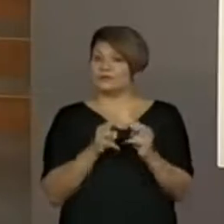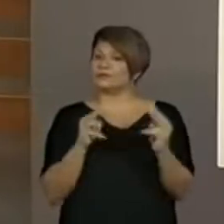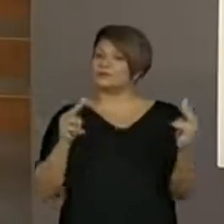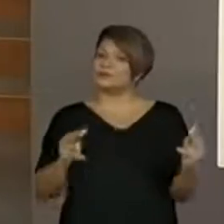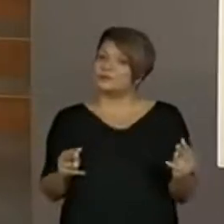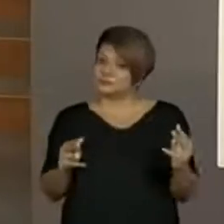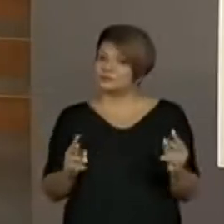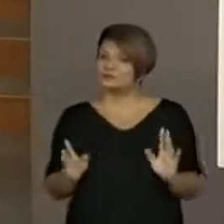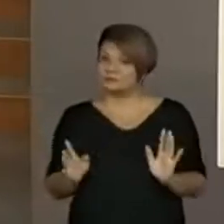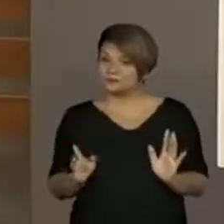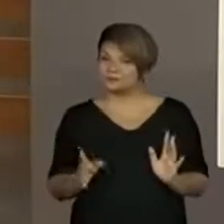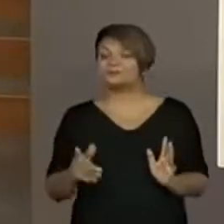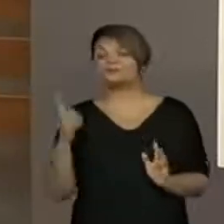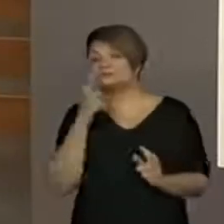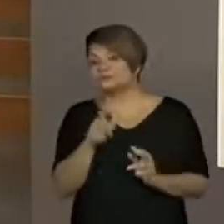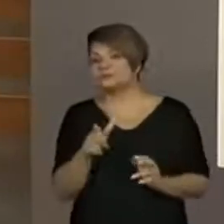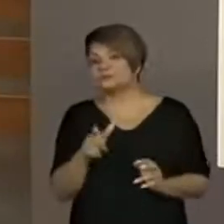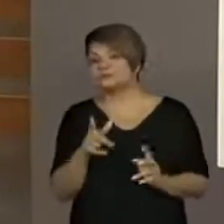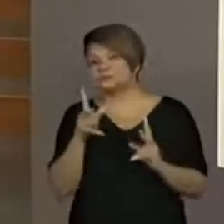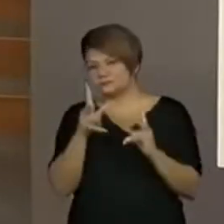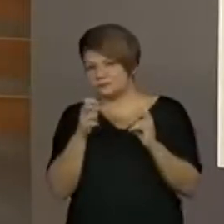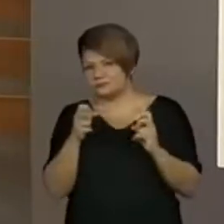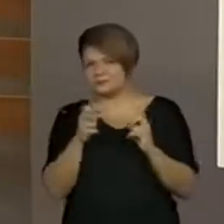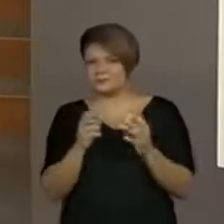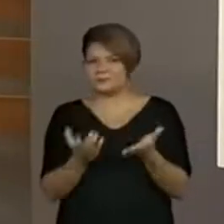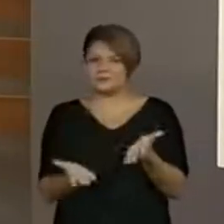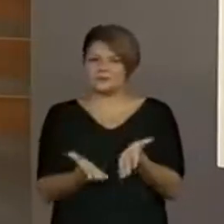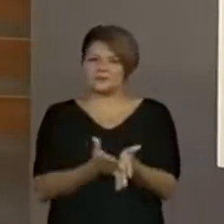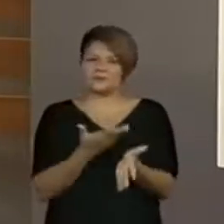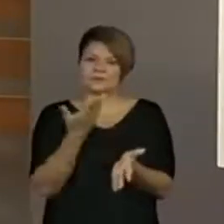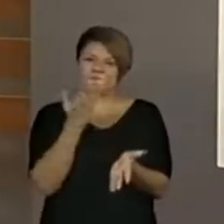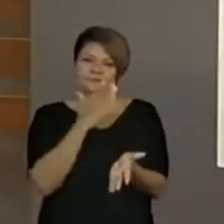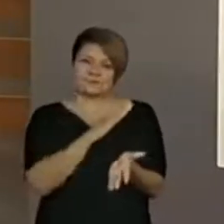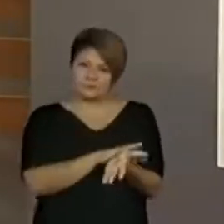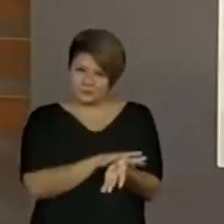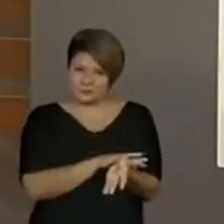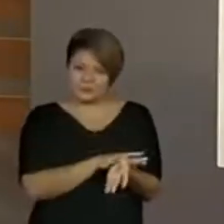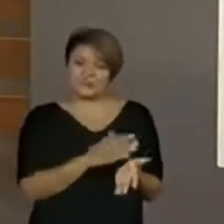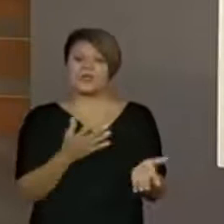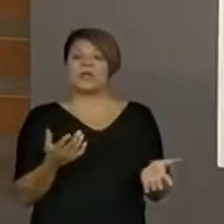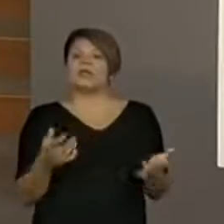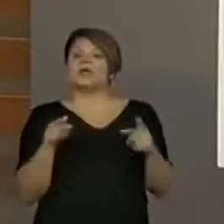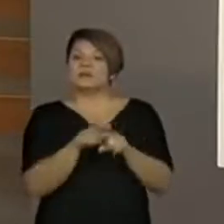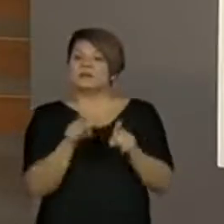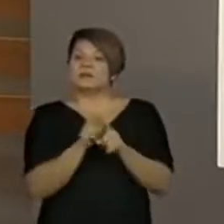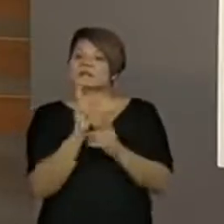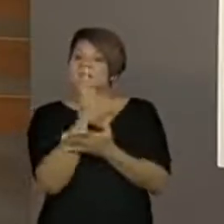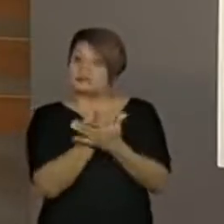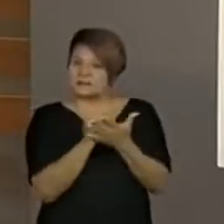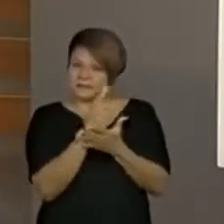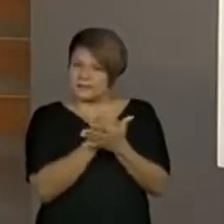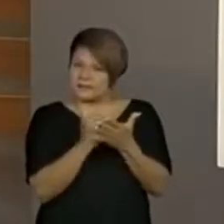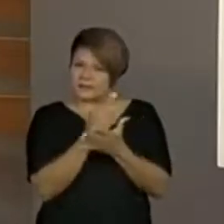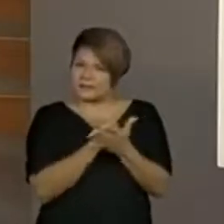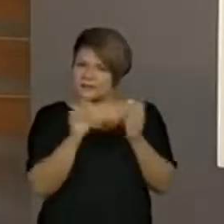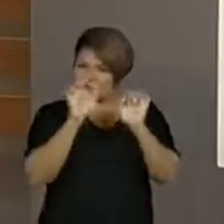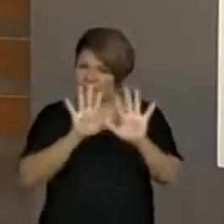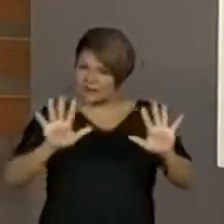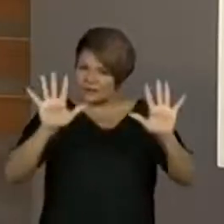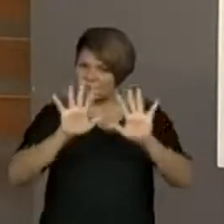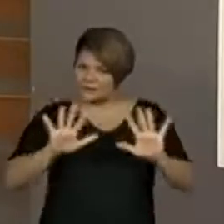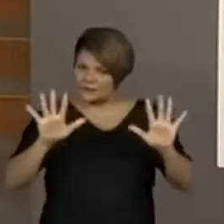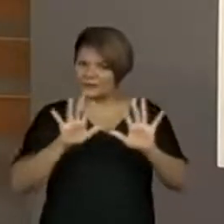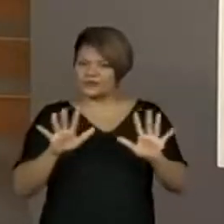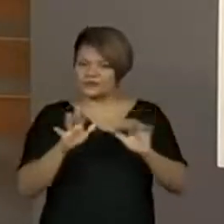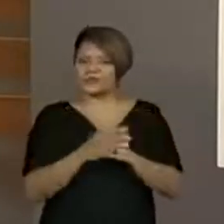em que a gente possa perceber a página virando, a ilustração, o quanto é importante essa imagem da ilustração